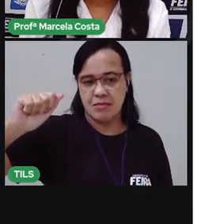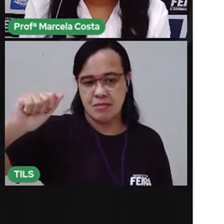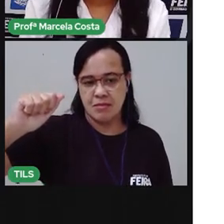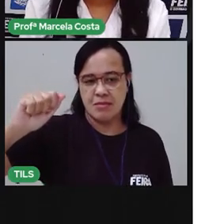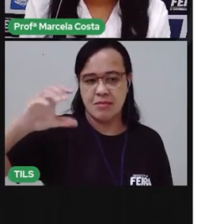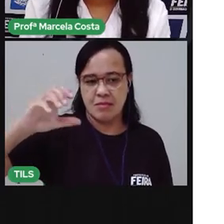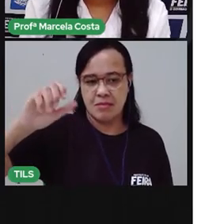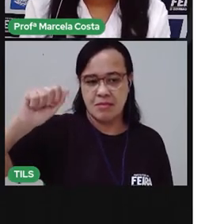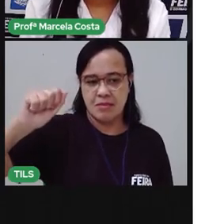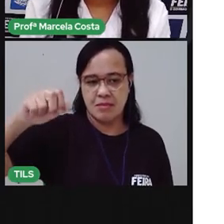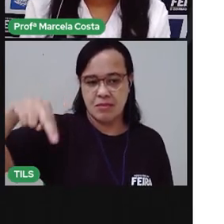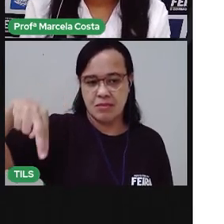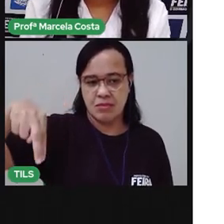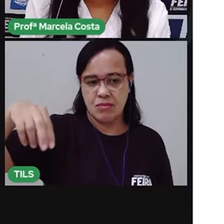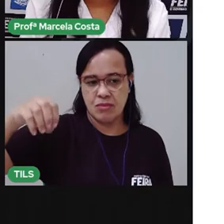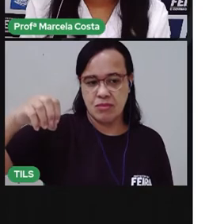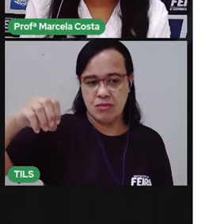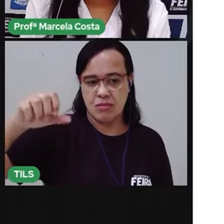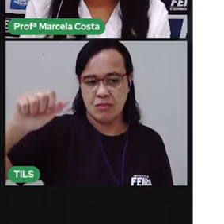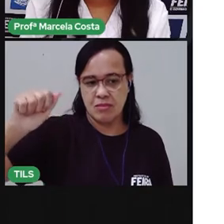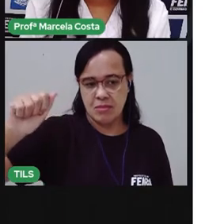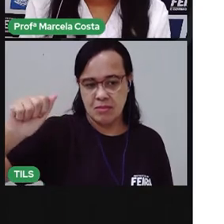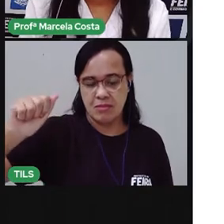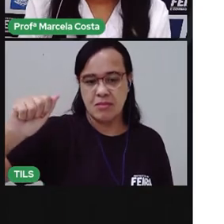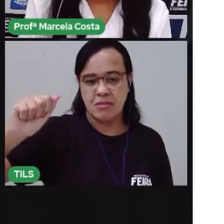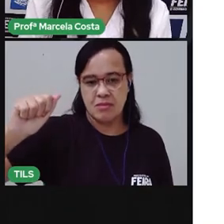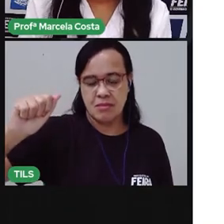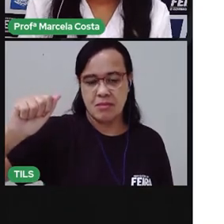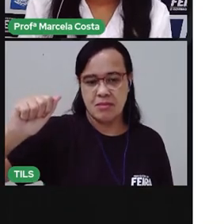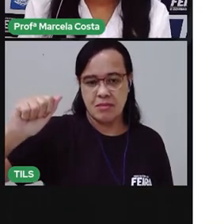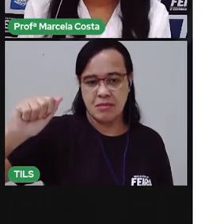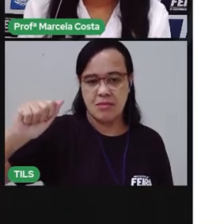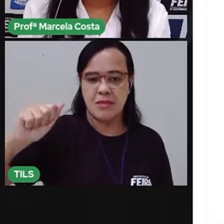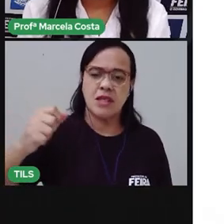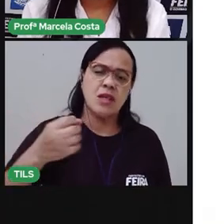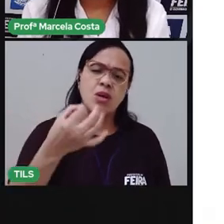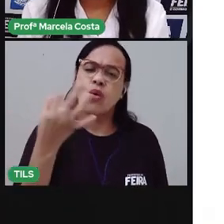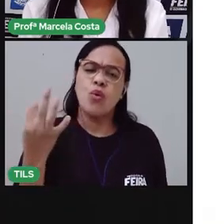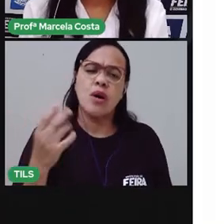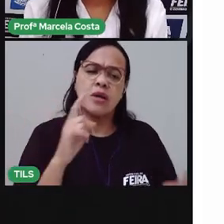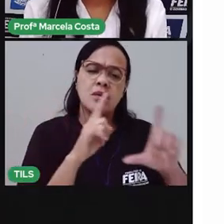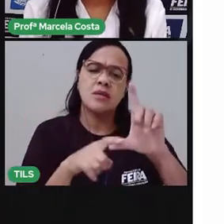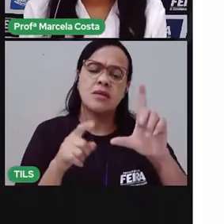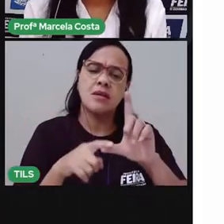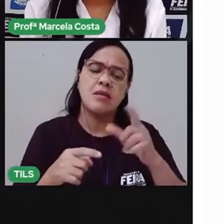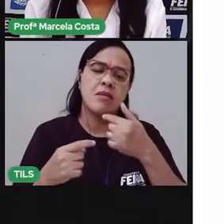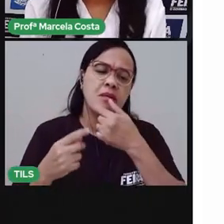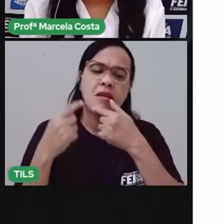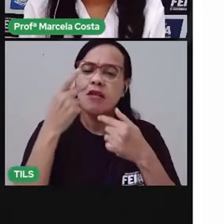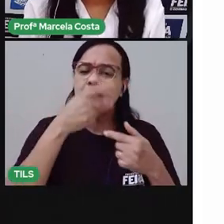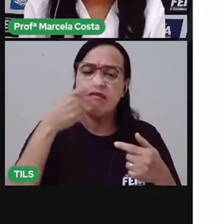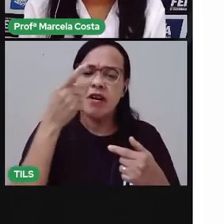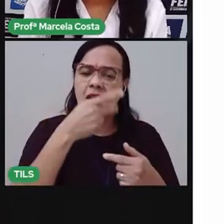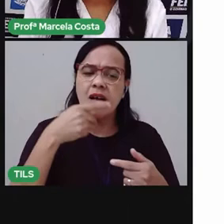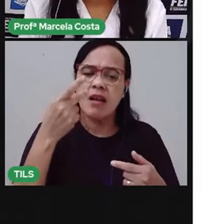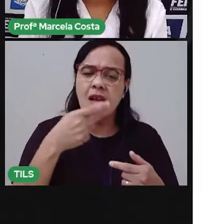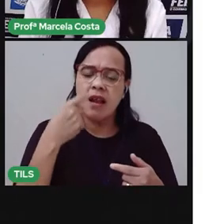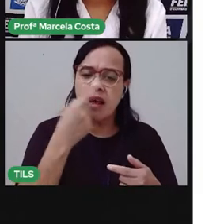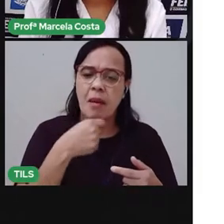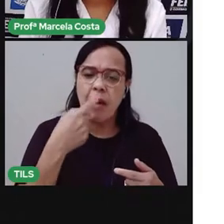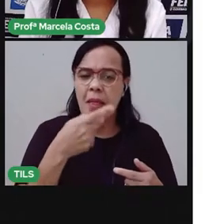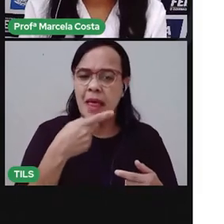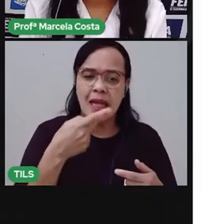Ka, No, A. Quantas vezes a gente abriu a boca para falar? Não.